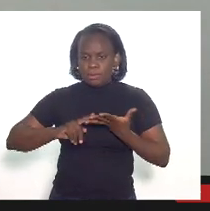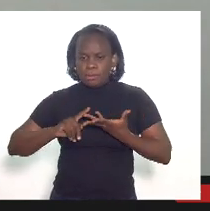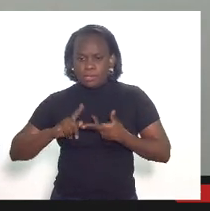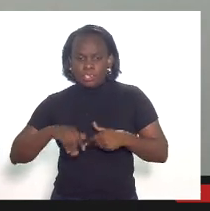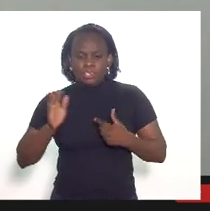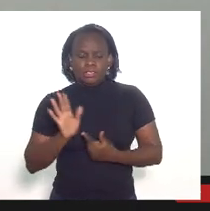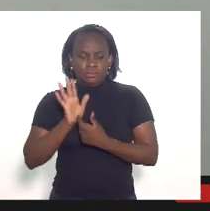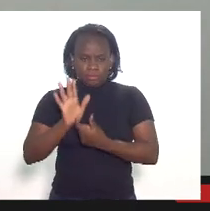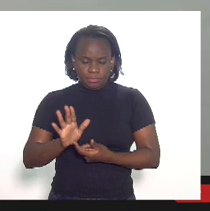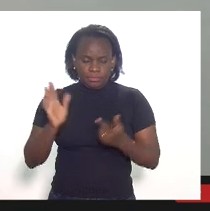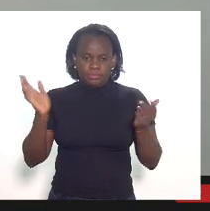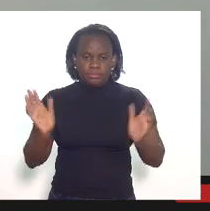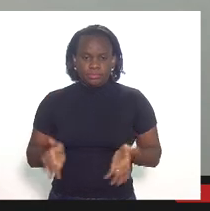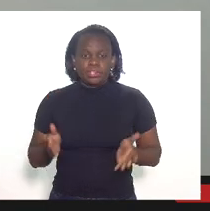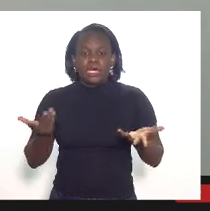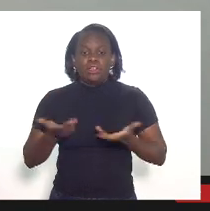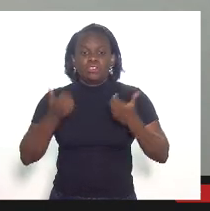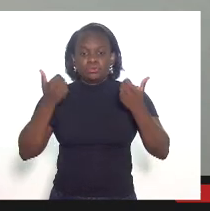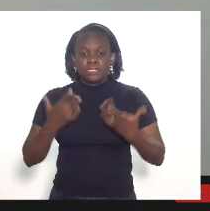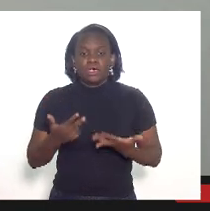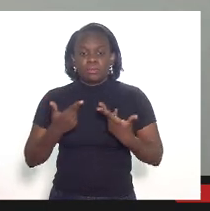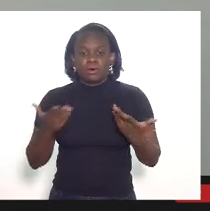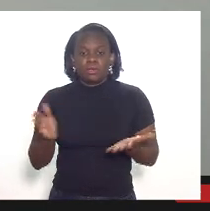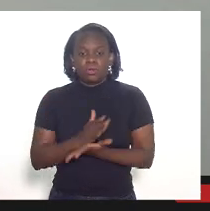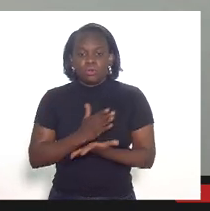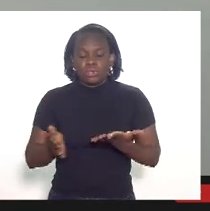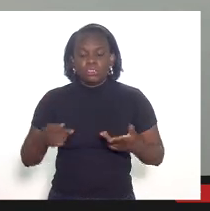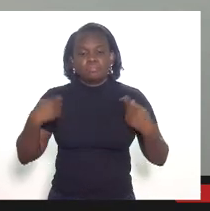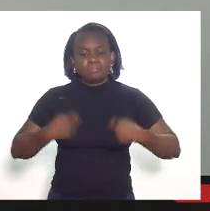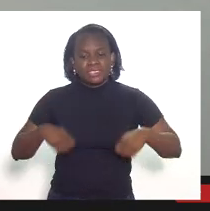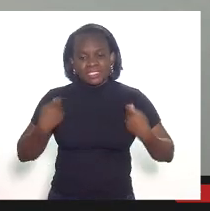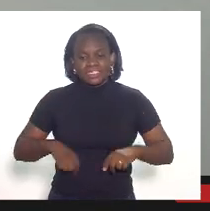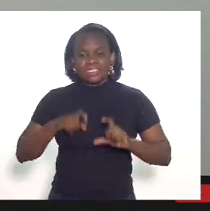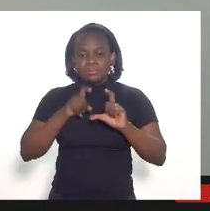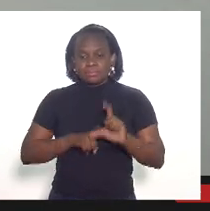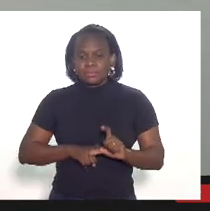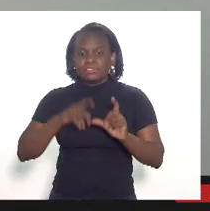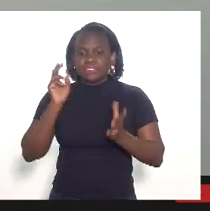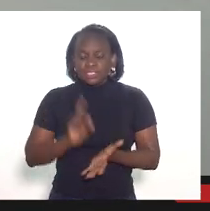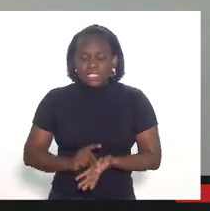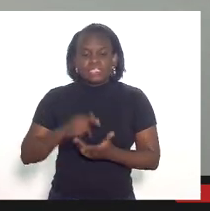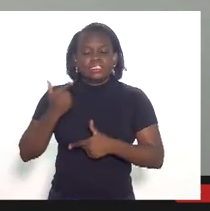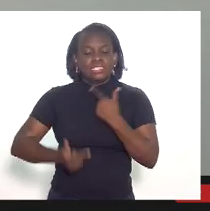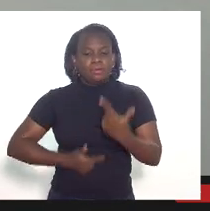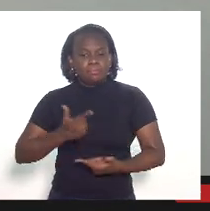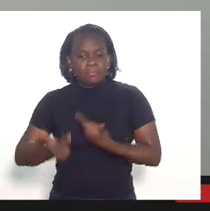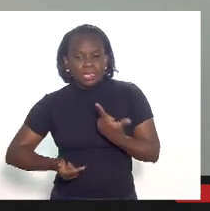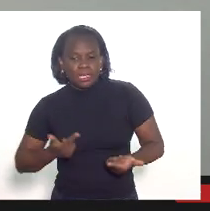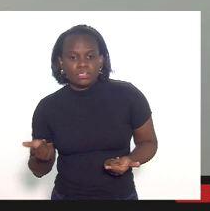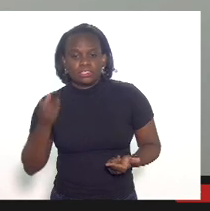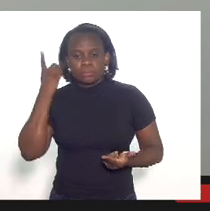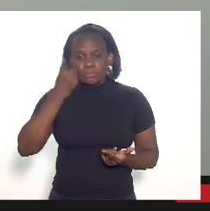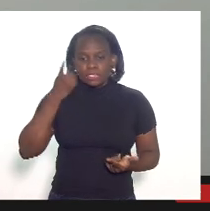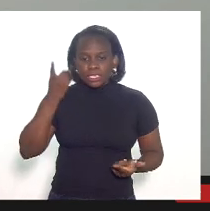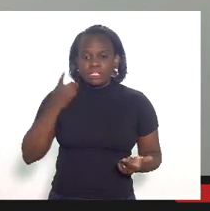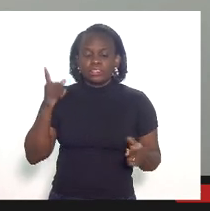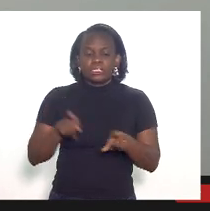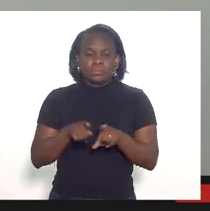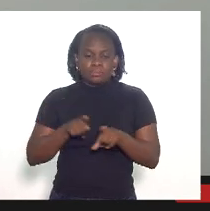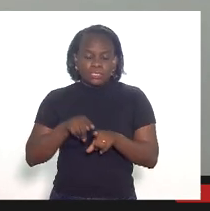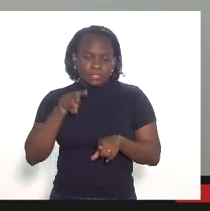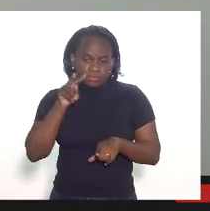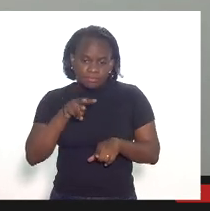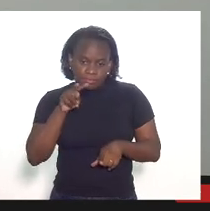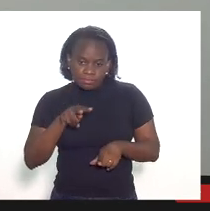a trazer eu quero agora falar algumas coisas que a gente depende realmente de um trabalho assim dos senhores deputados de um olhar assim